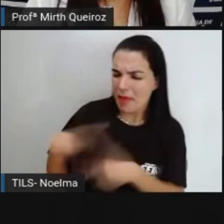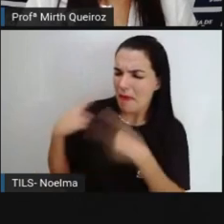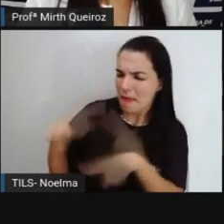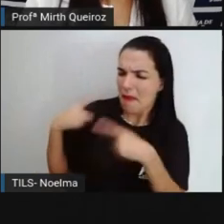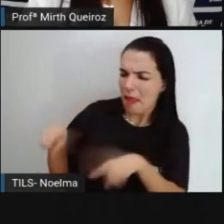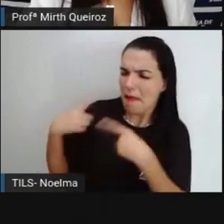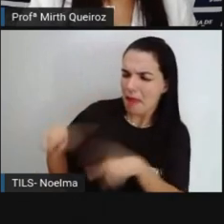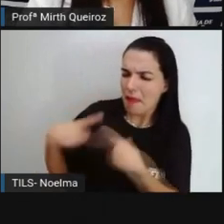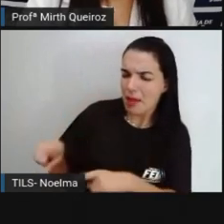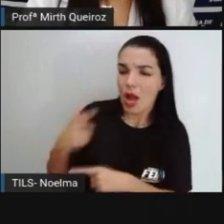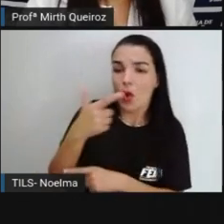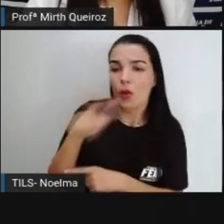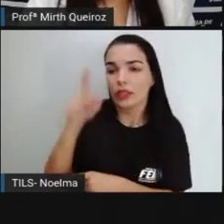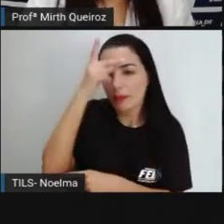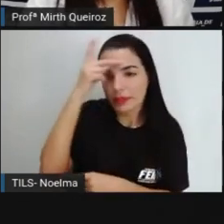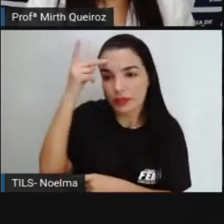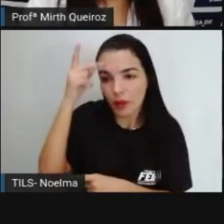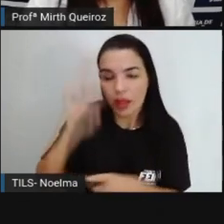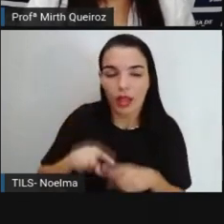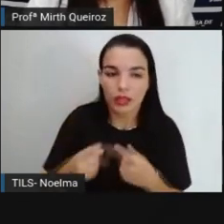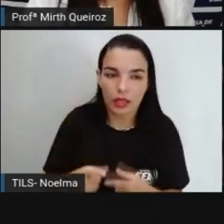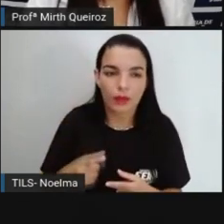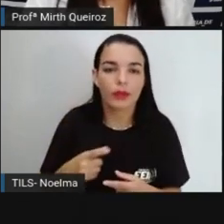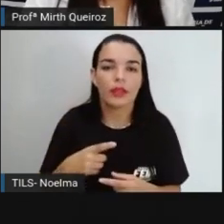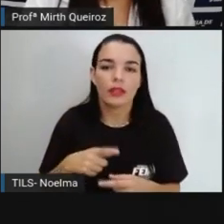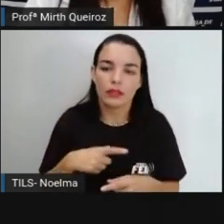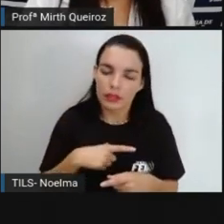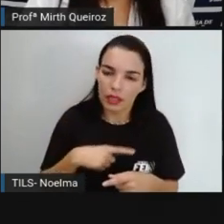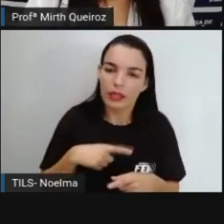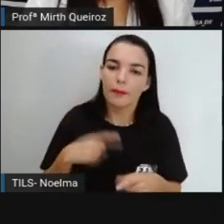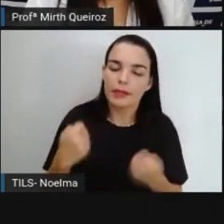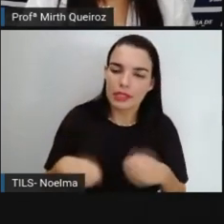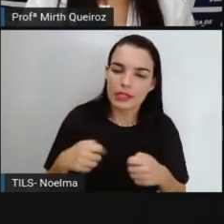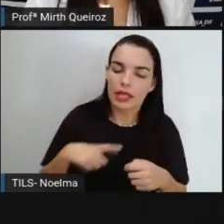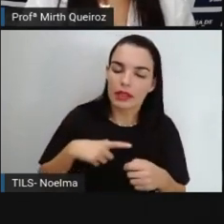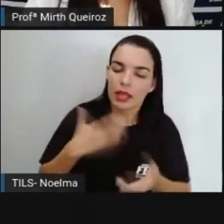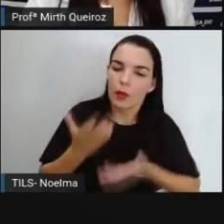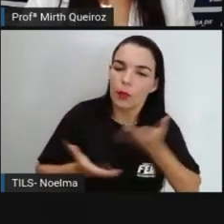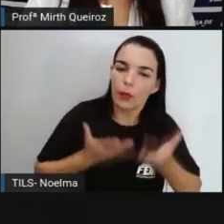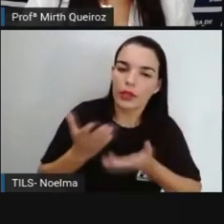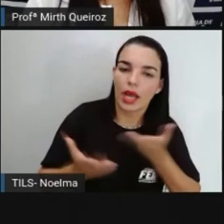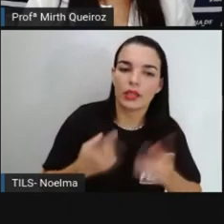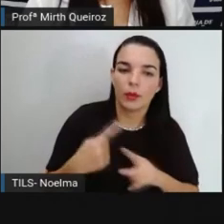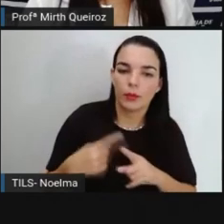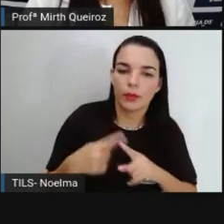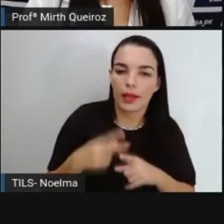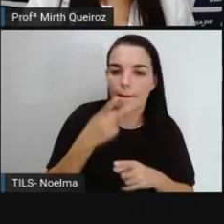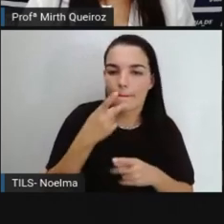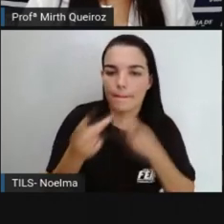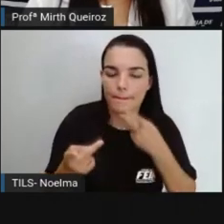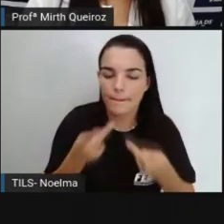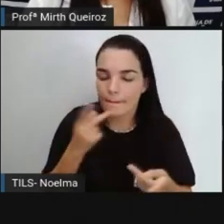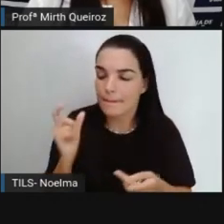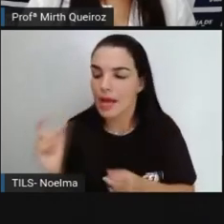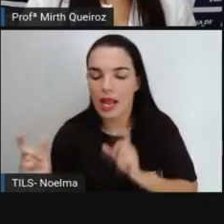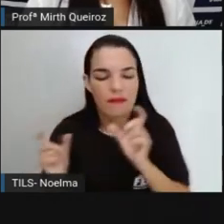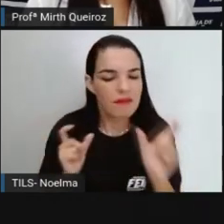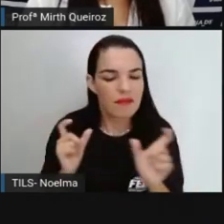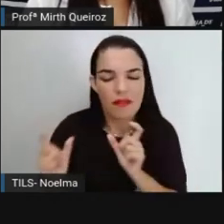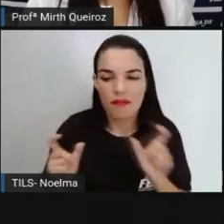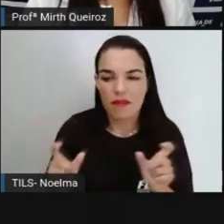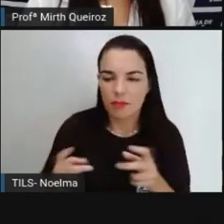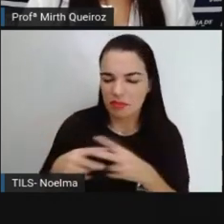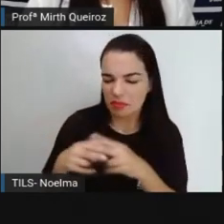fazer A gente começa a marcar A vida dessas pessoas Então a gente tem que tomar Muito cuidado com isso Embora essa folha Ela foi desamassada Ou seja